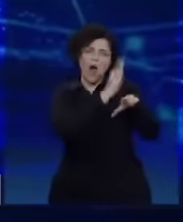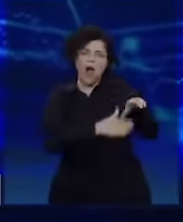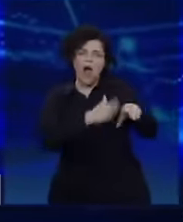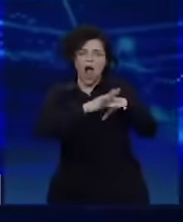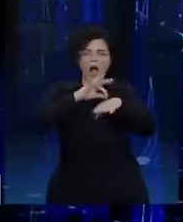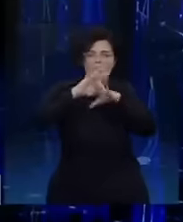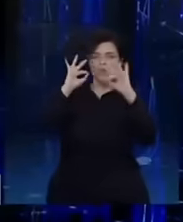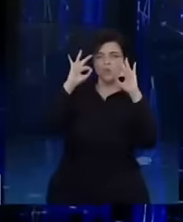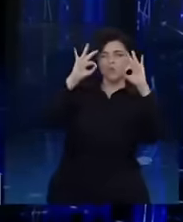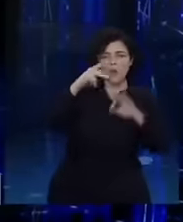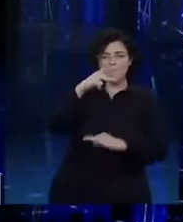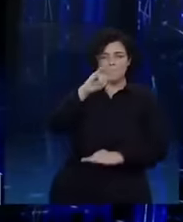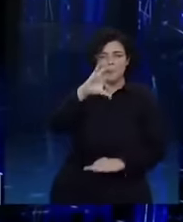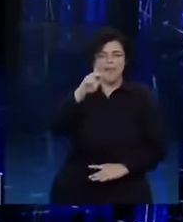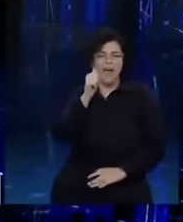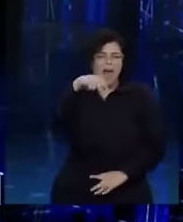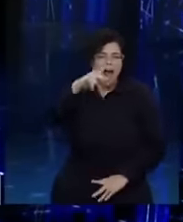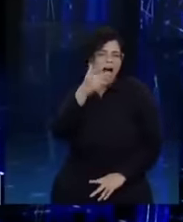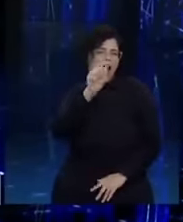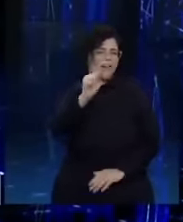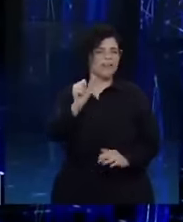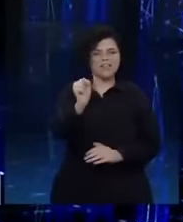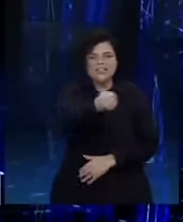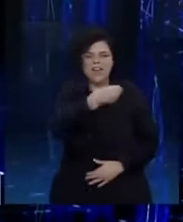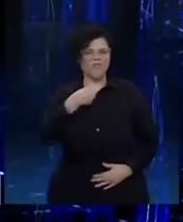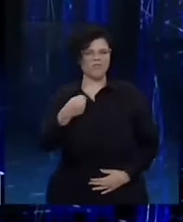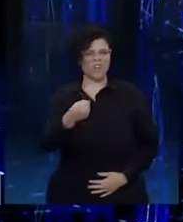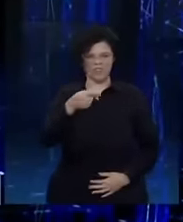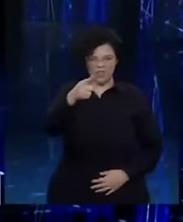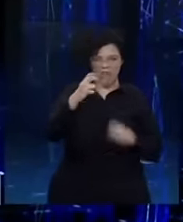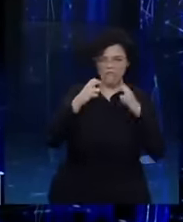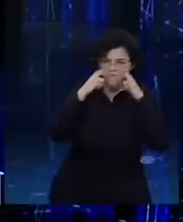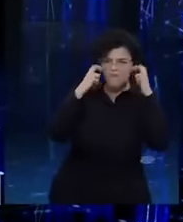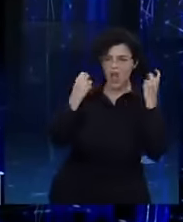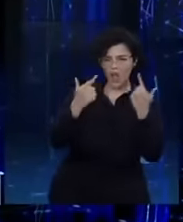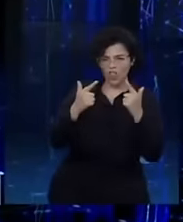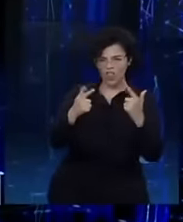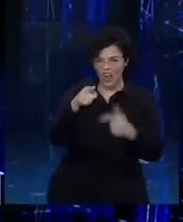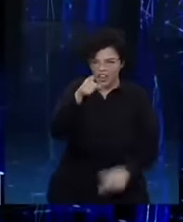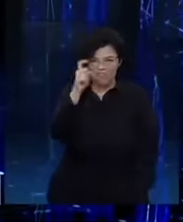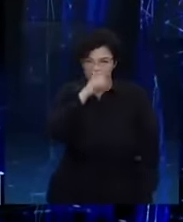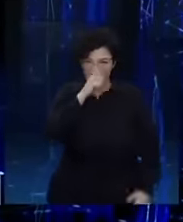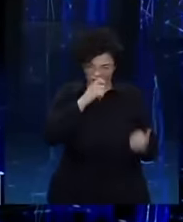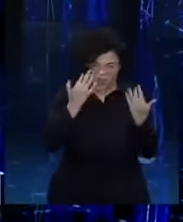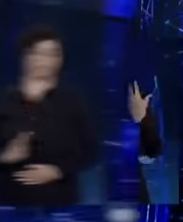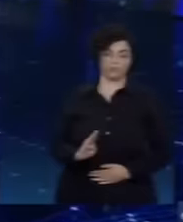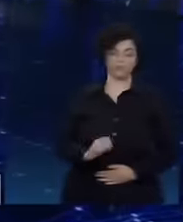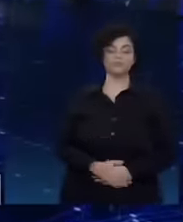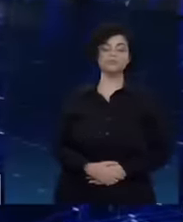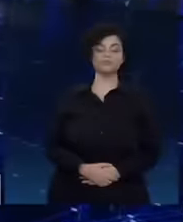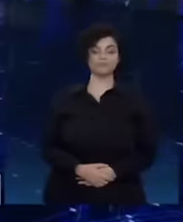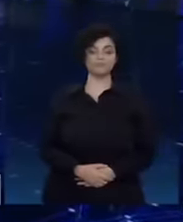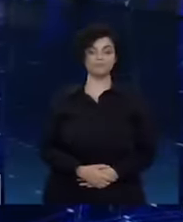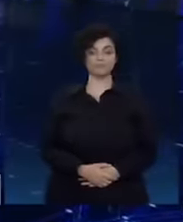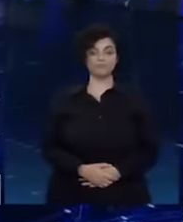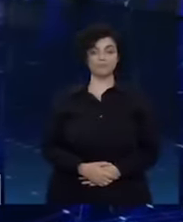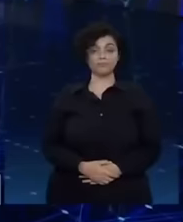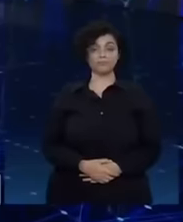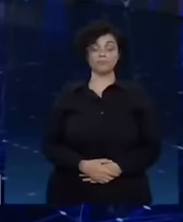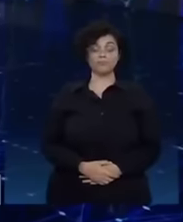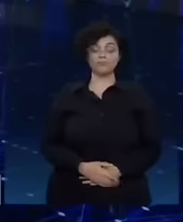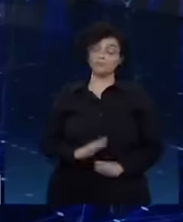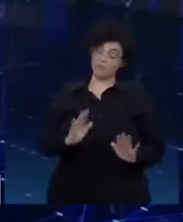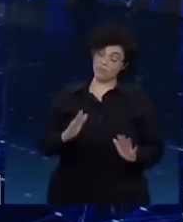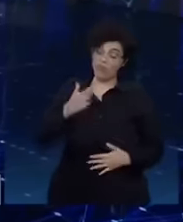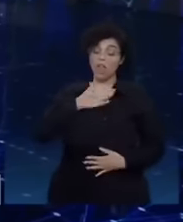O senhor não fica vermelho com essas propostas mirabolantes e mentirosas? Eu perguntei